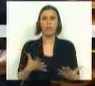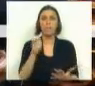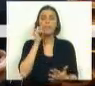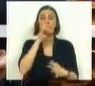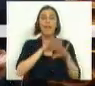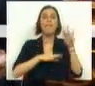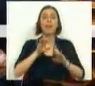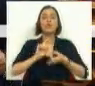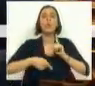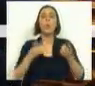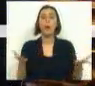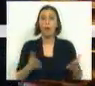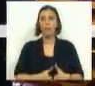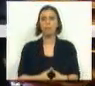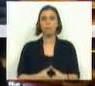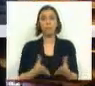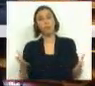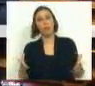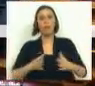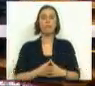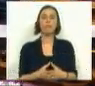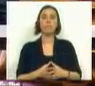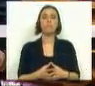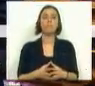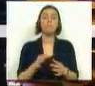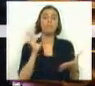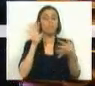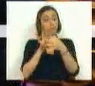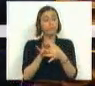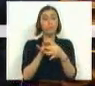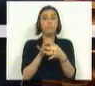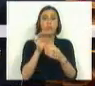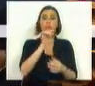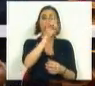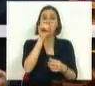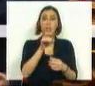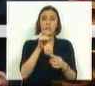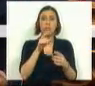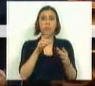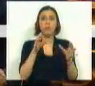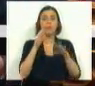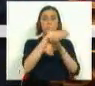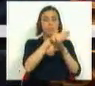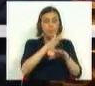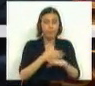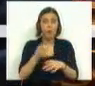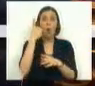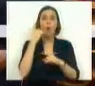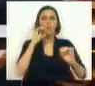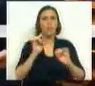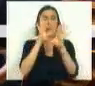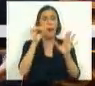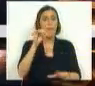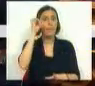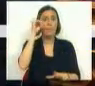quem faz o quê. E portanto, nomeadamente no que diz respeito à questão dos desassoriamentos ficou ontem claro que